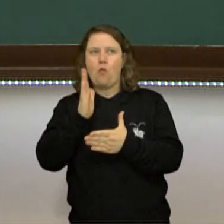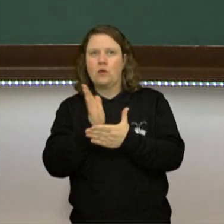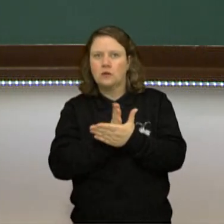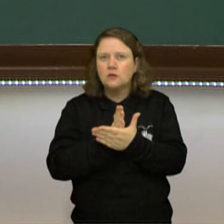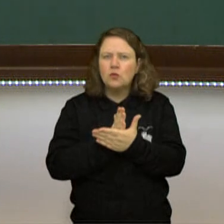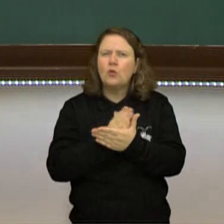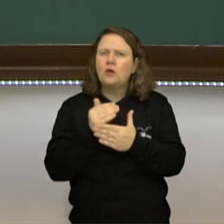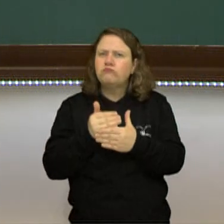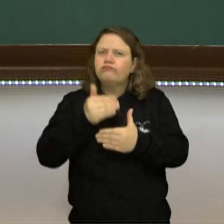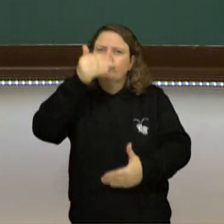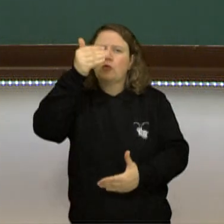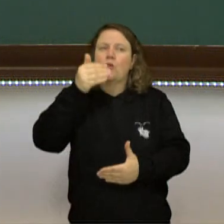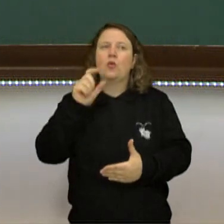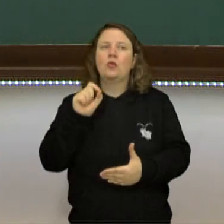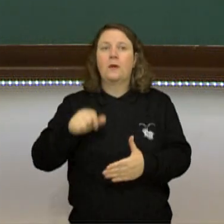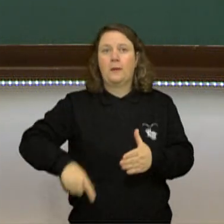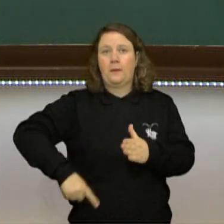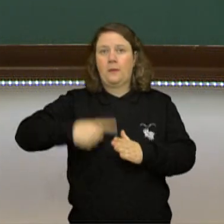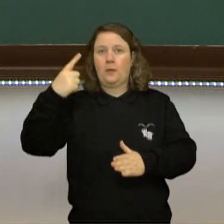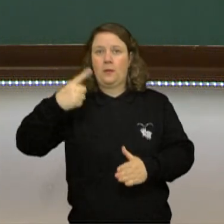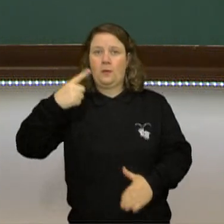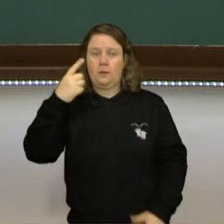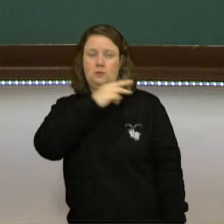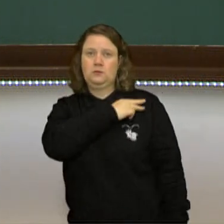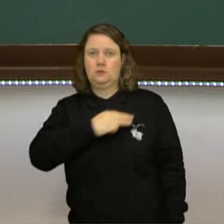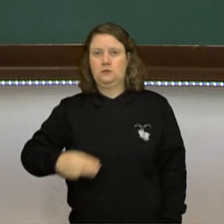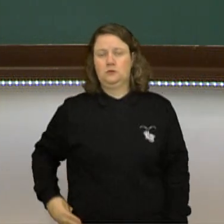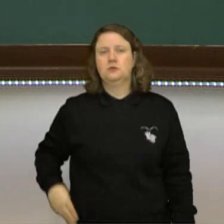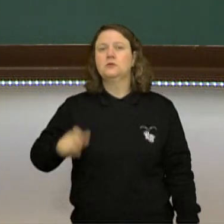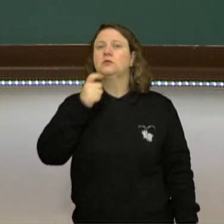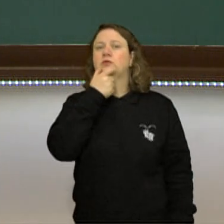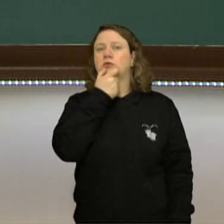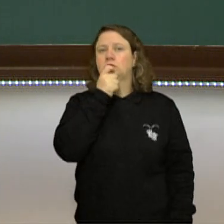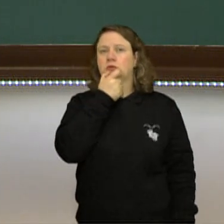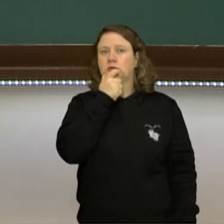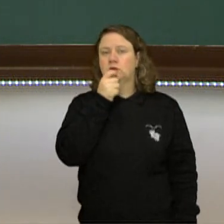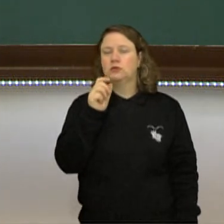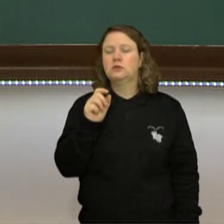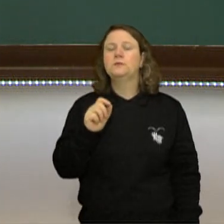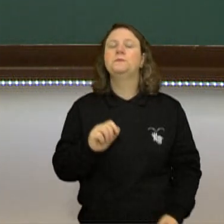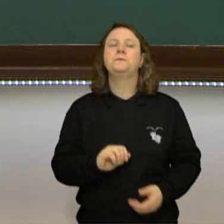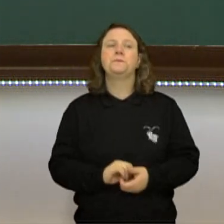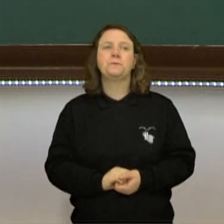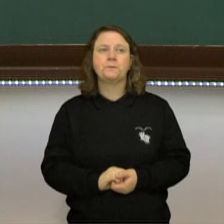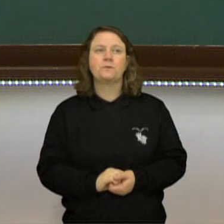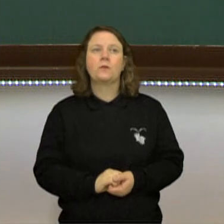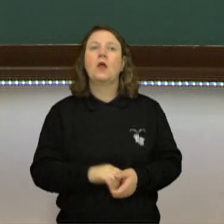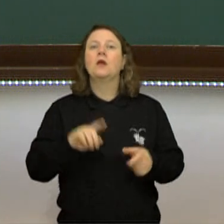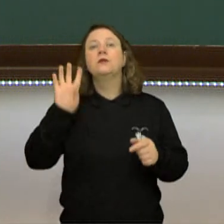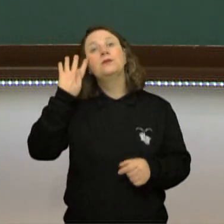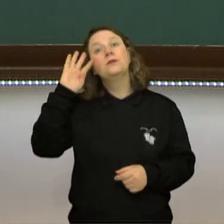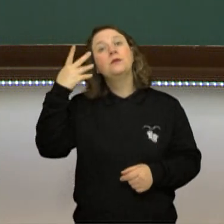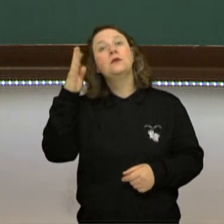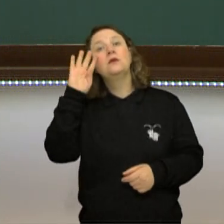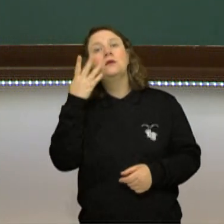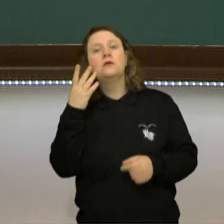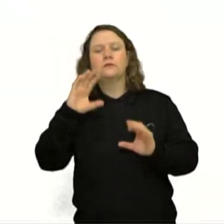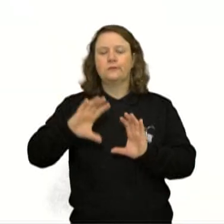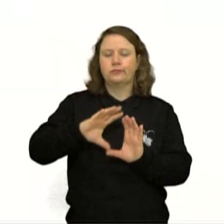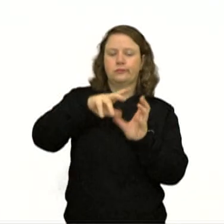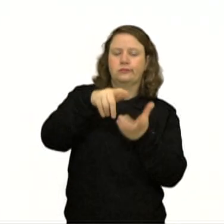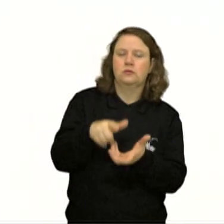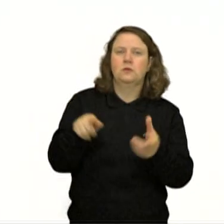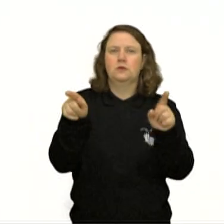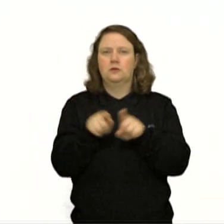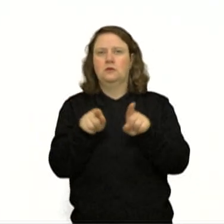aí descrito pelo grande primeiro ministro inglês, o Wilson Churchill. E isso acabou tendo consequências mundiais,